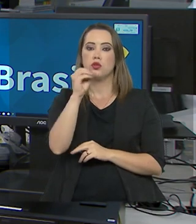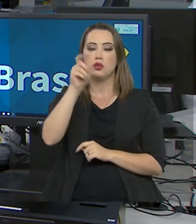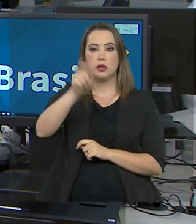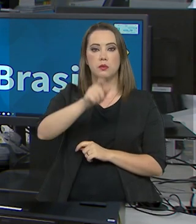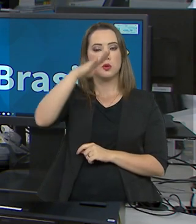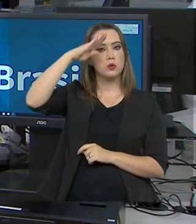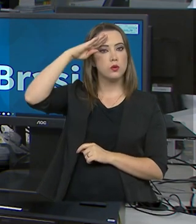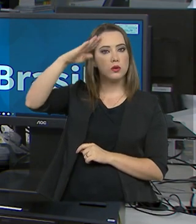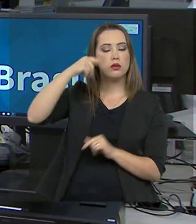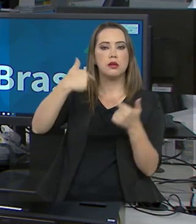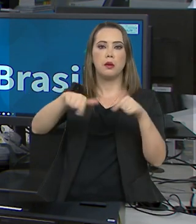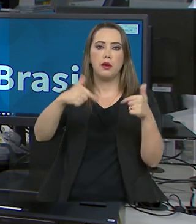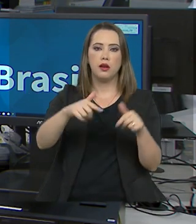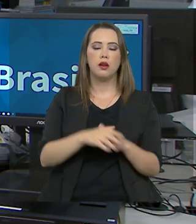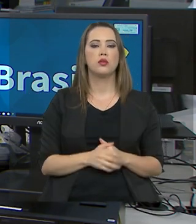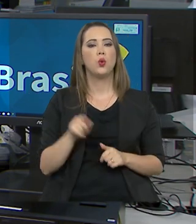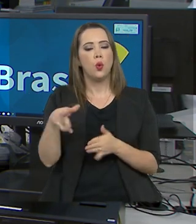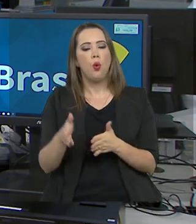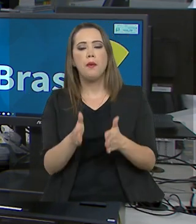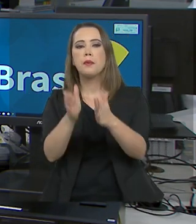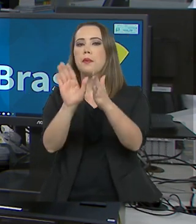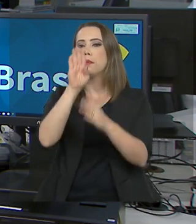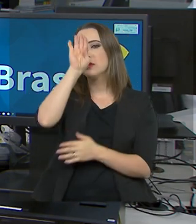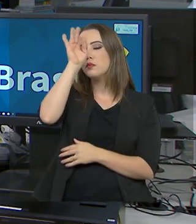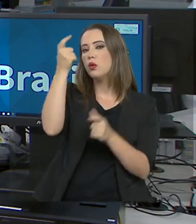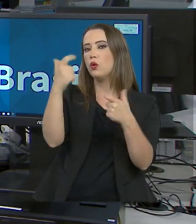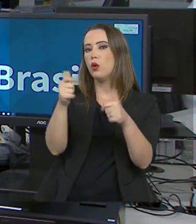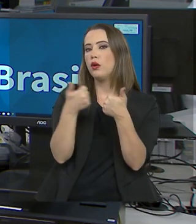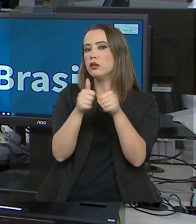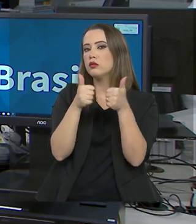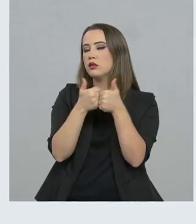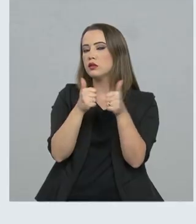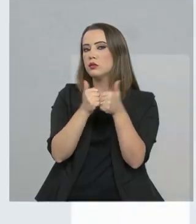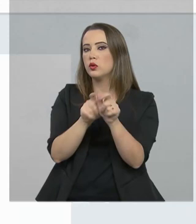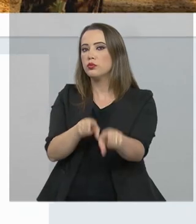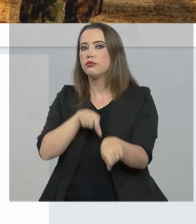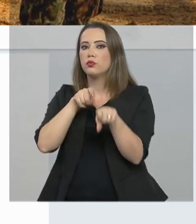uma das principais rotas de escoamento da nossa safra agrícola.